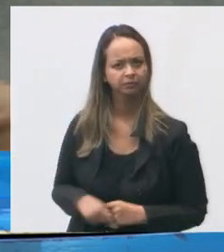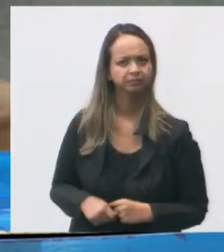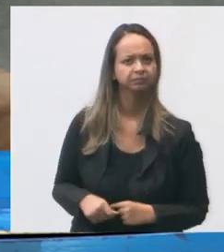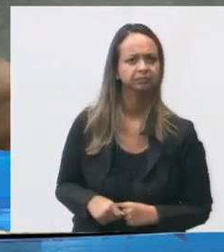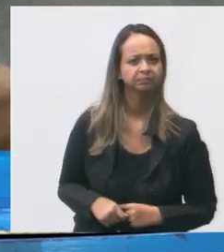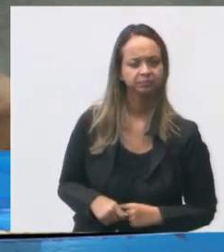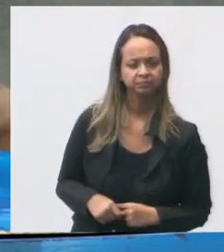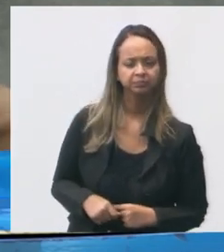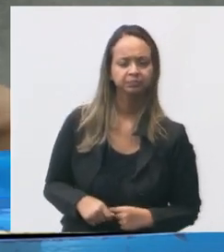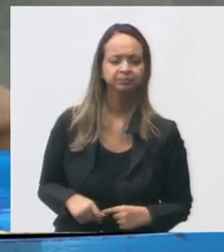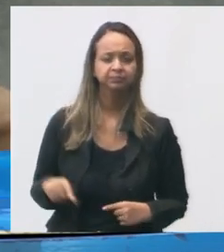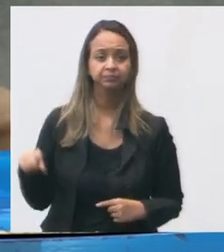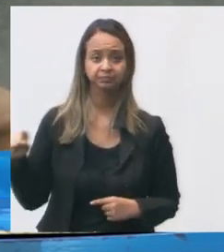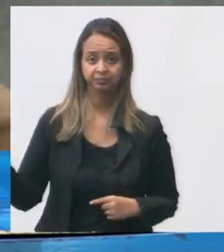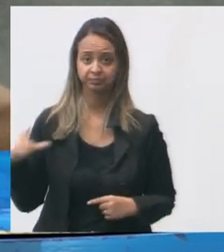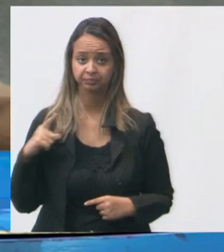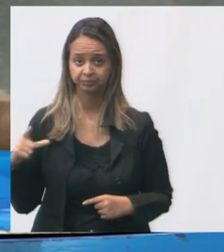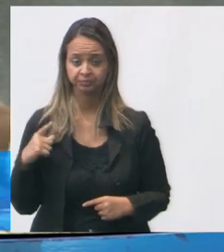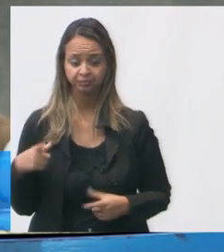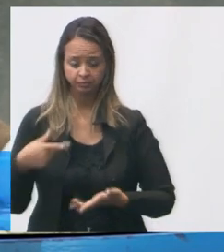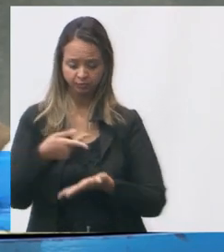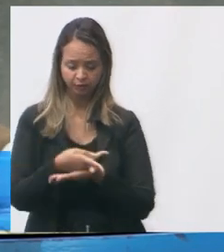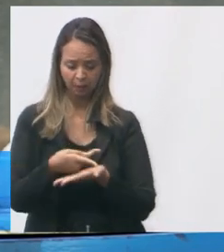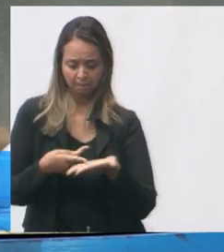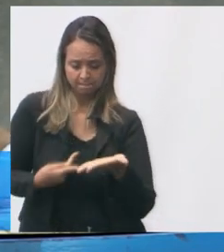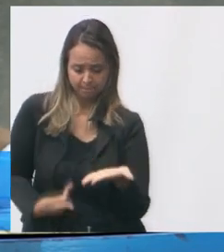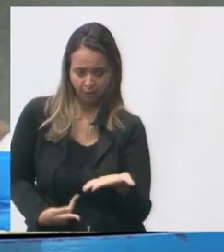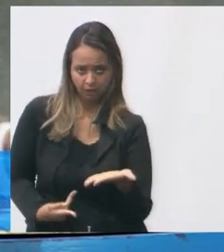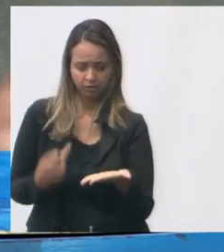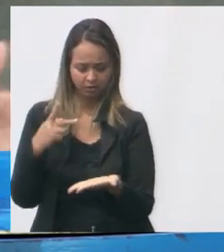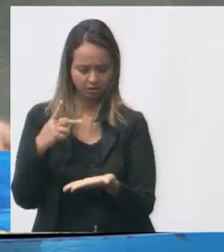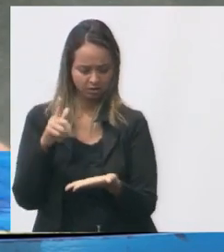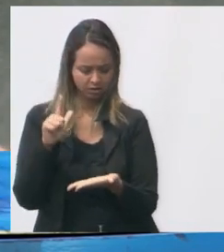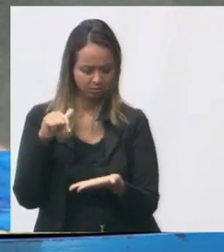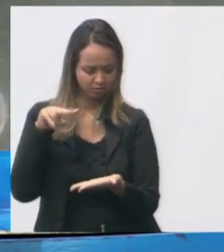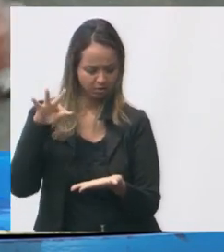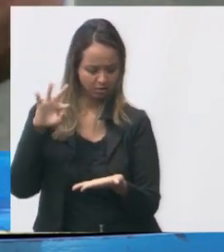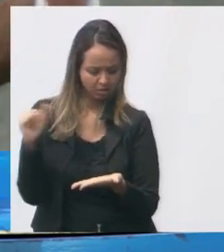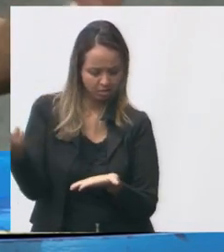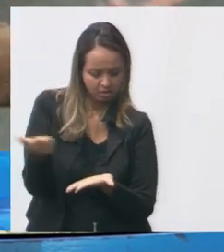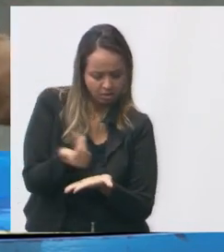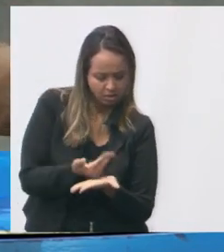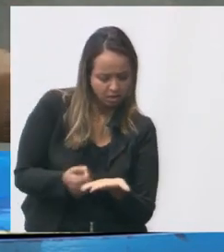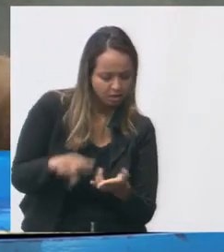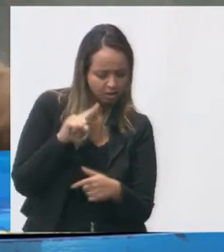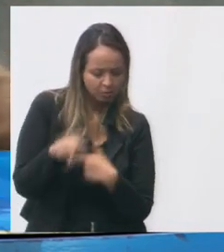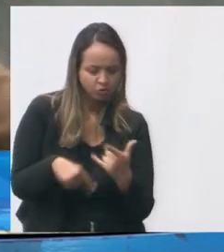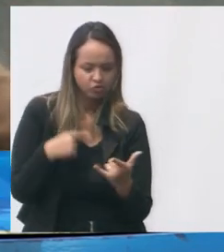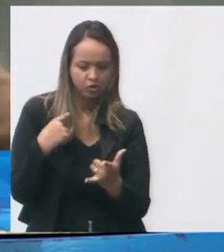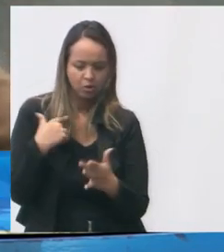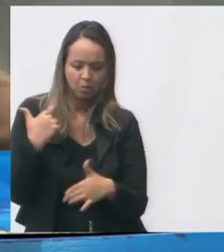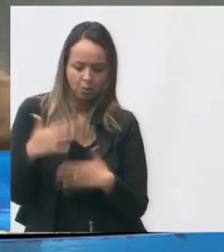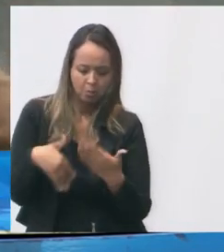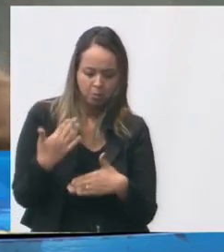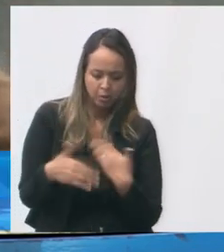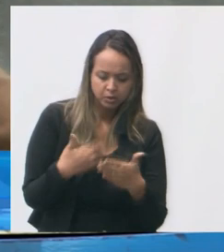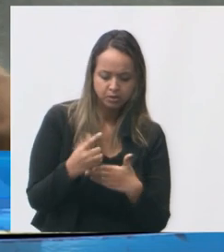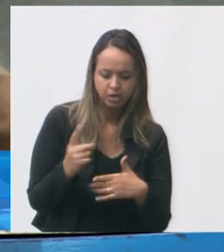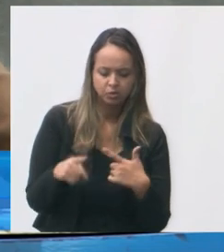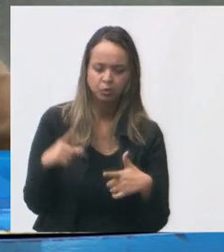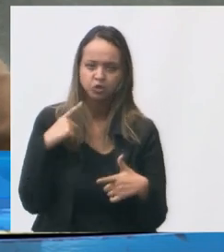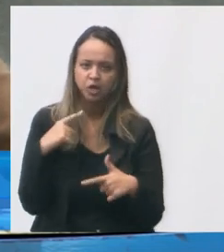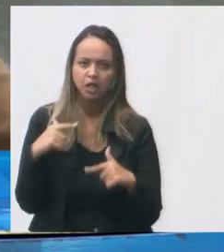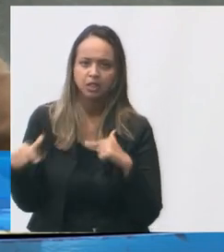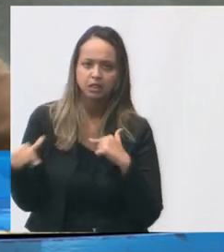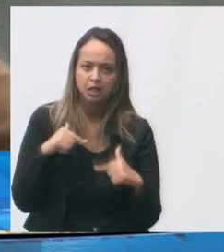esse desenho, essa planta, tinha um processo, e depois dessa planta e depois passaria para a central de serviço,